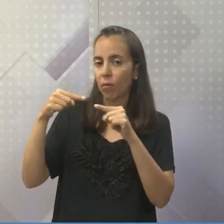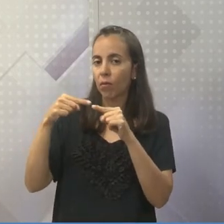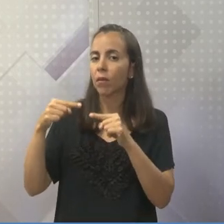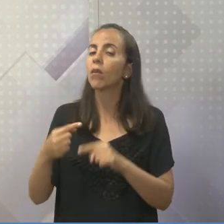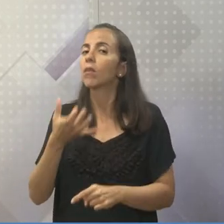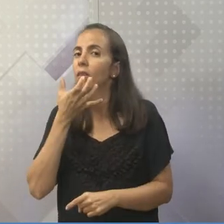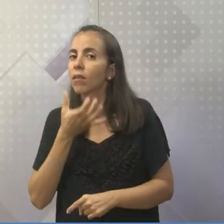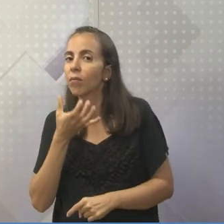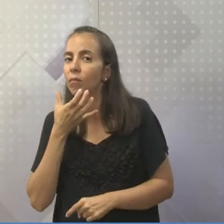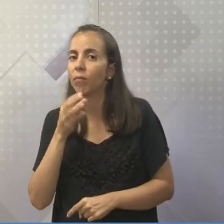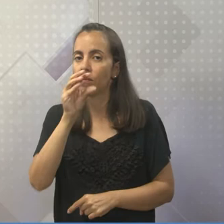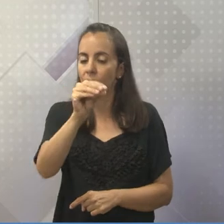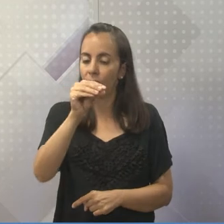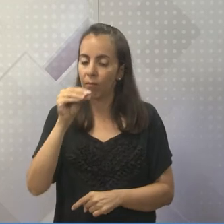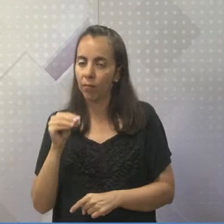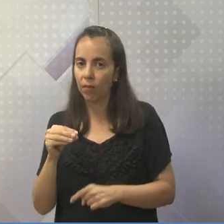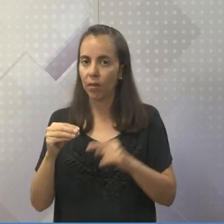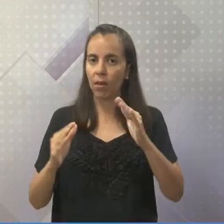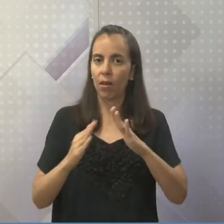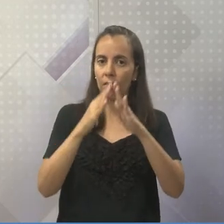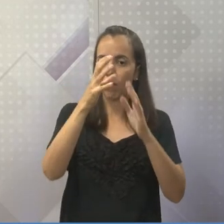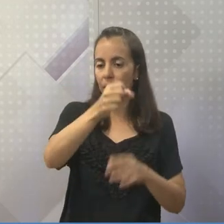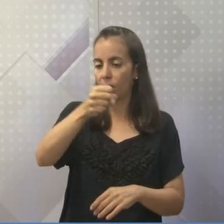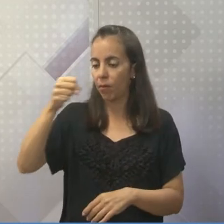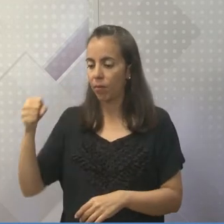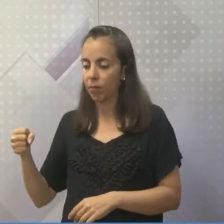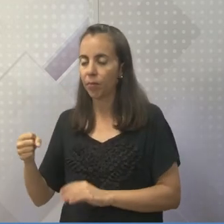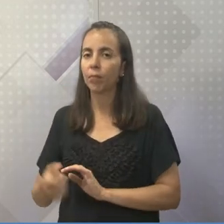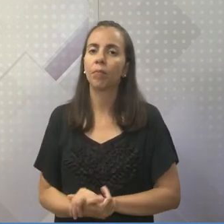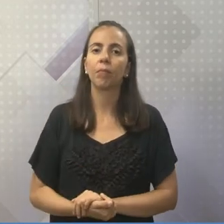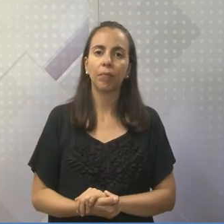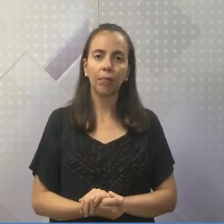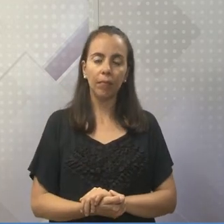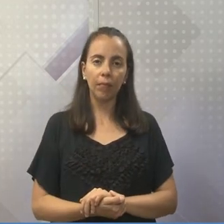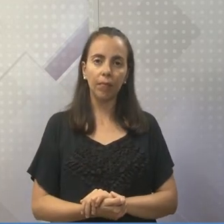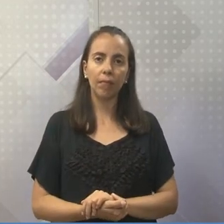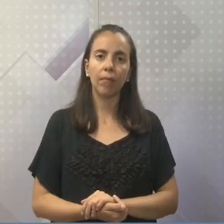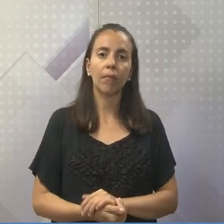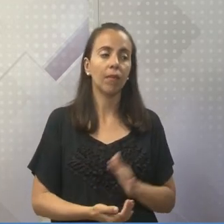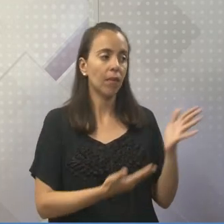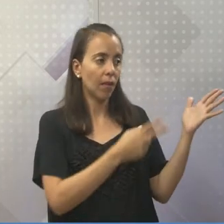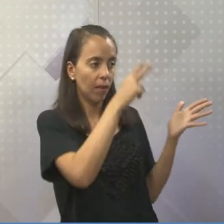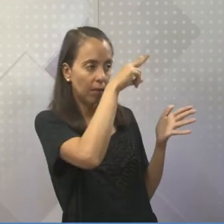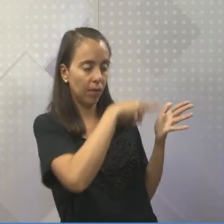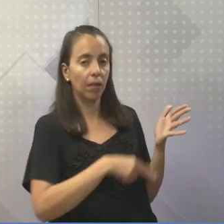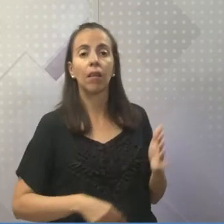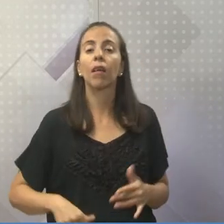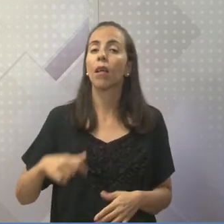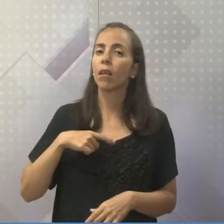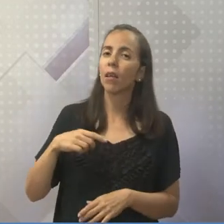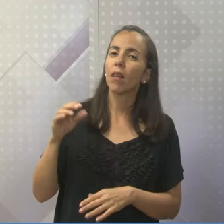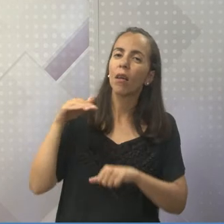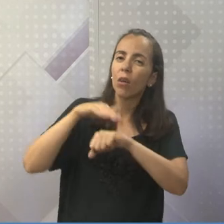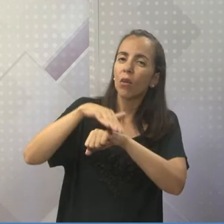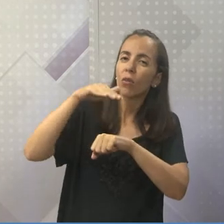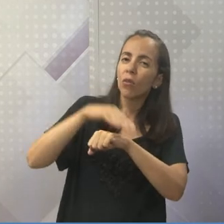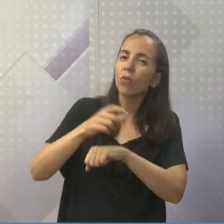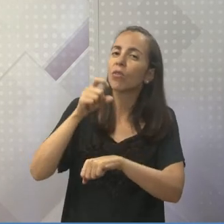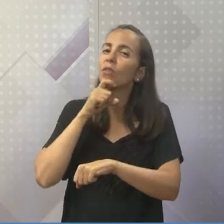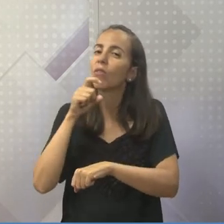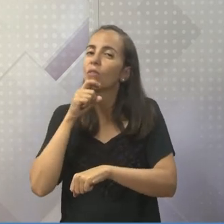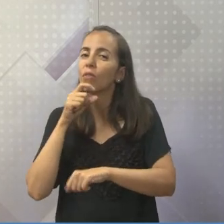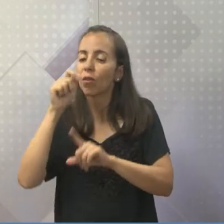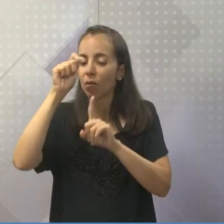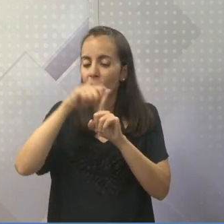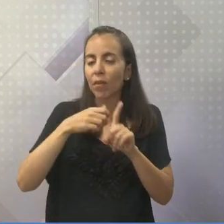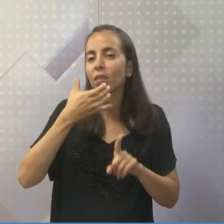E o que acontece? Essa parte eu vou precisar ler, tá bom? Conta-se que uma noite de inverno, no mês de dezembro, no